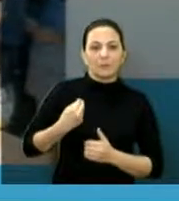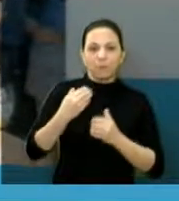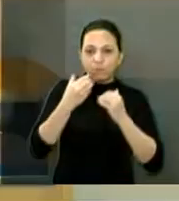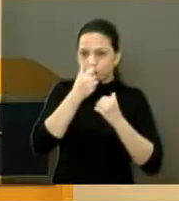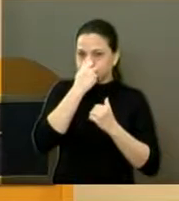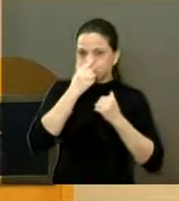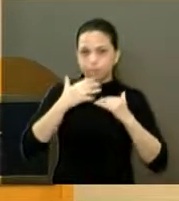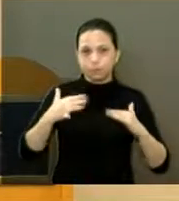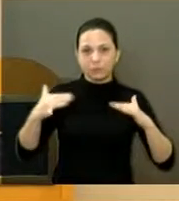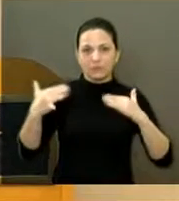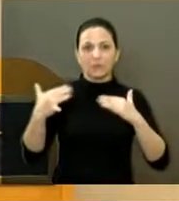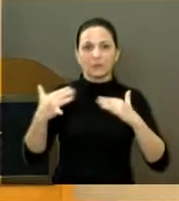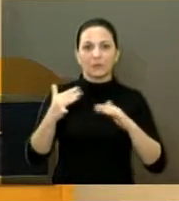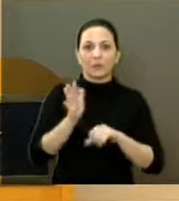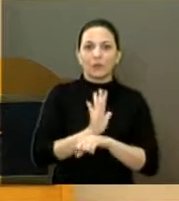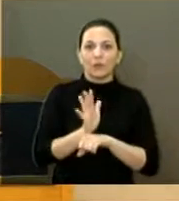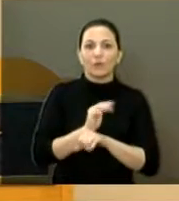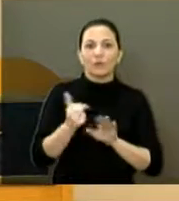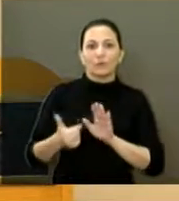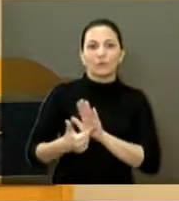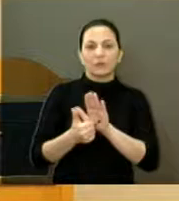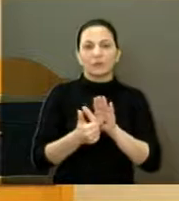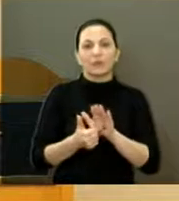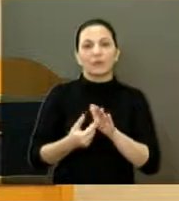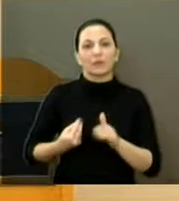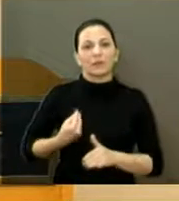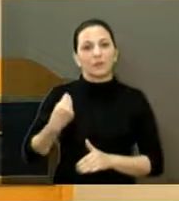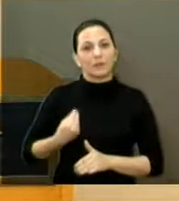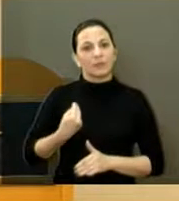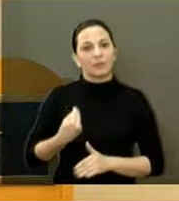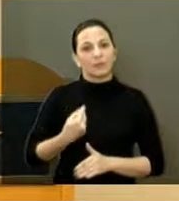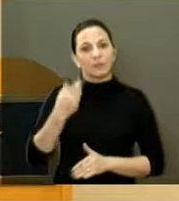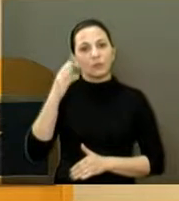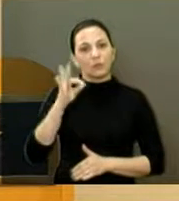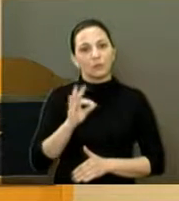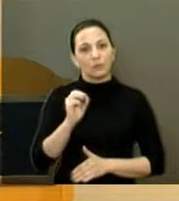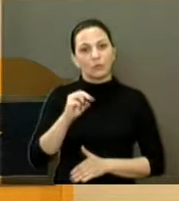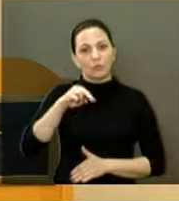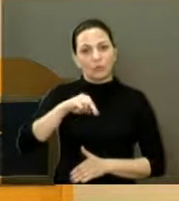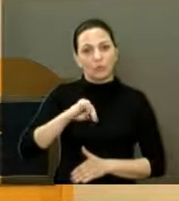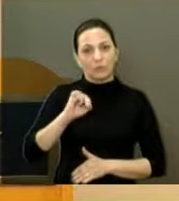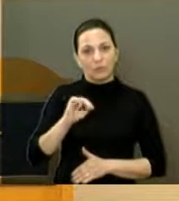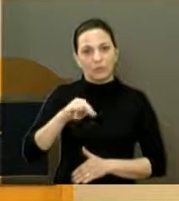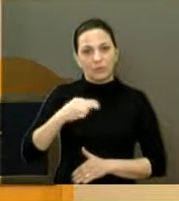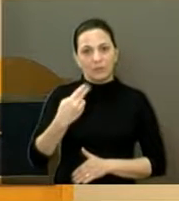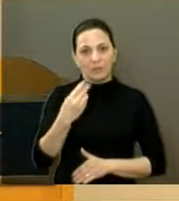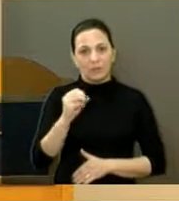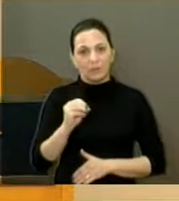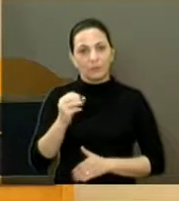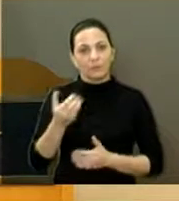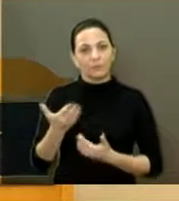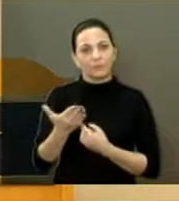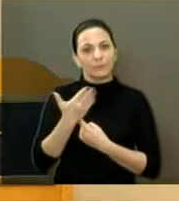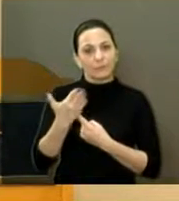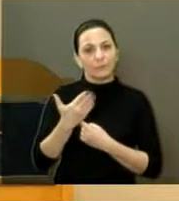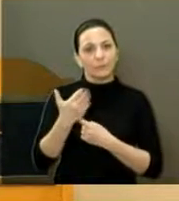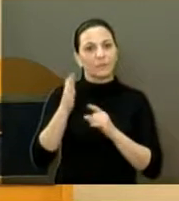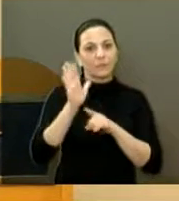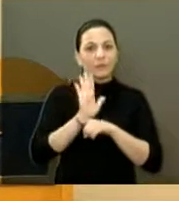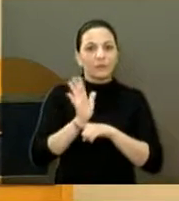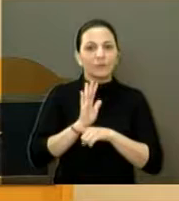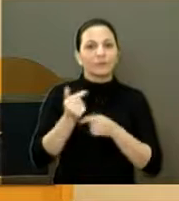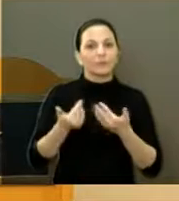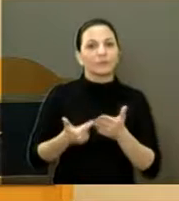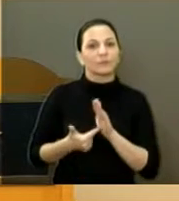mostrar um vídeo e agradecer a participação do Toninho do Mel, que nos ajudou muito no evento lá. Vou depassar o vídeo.